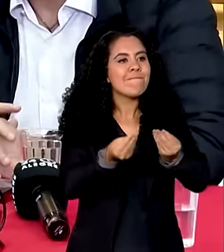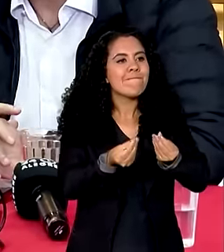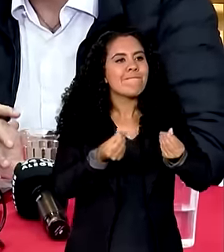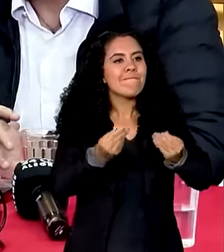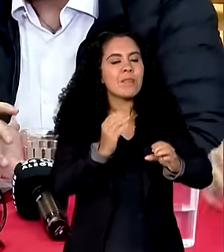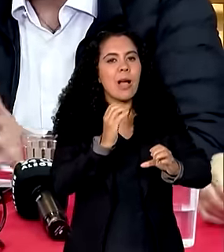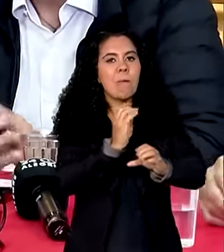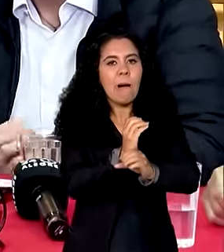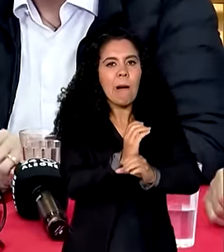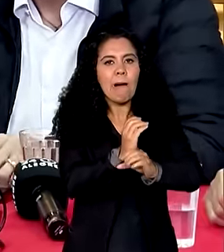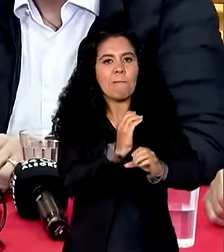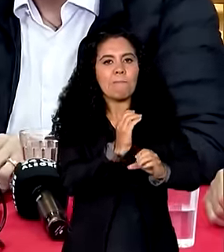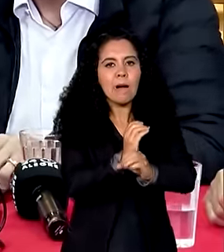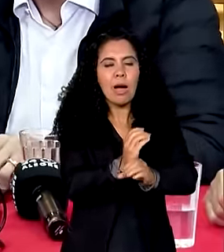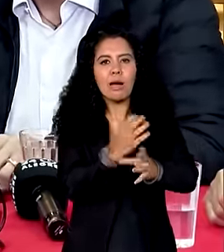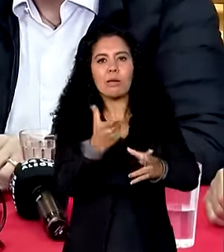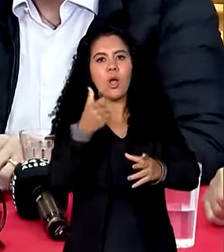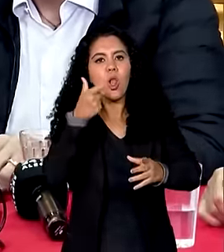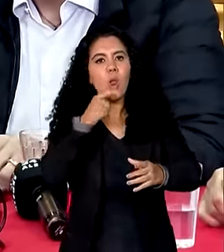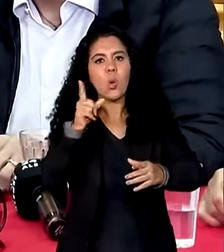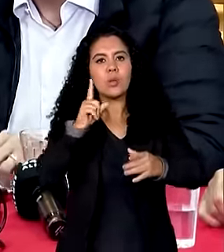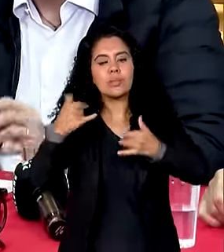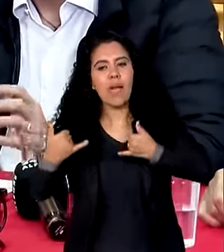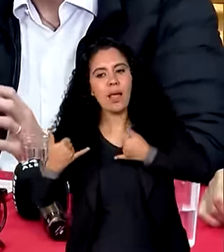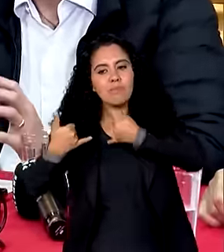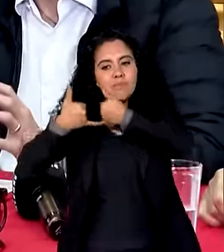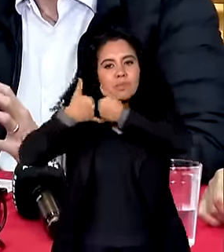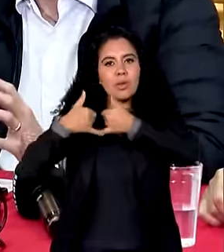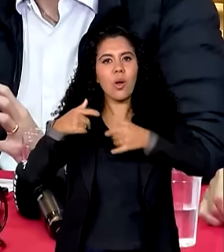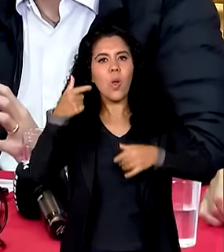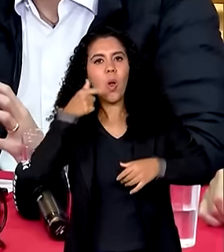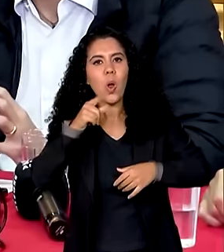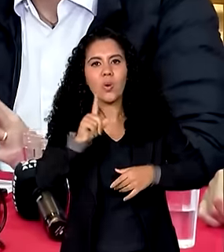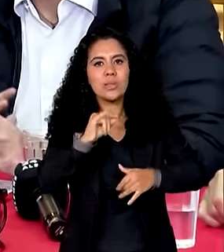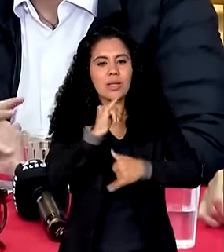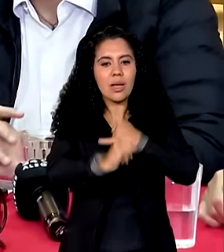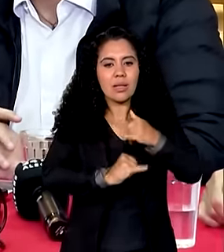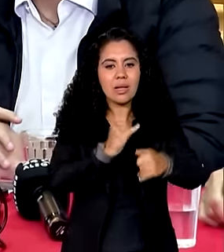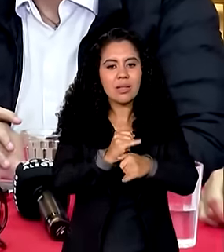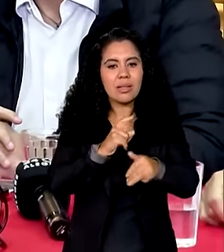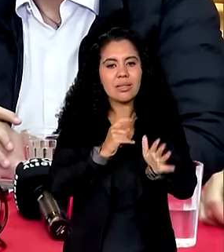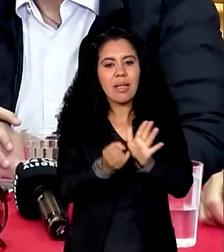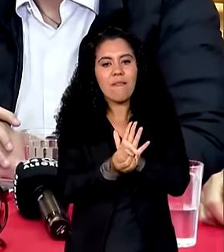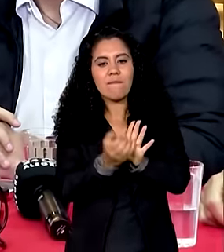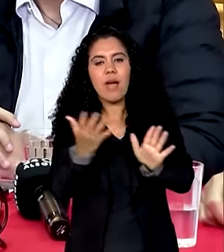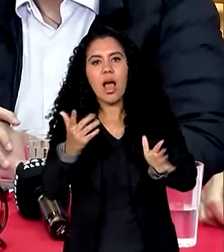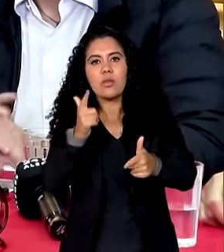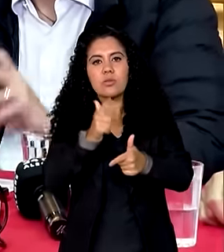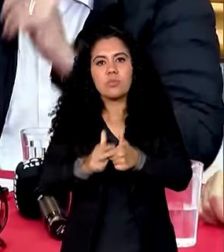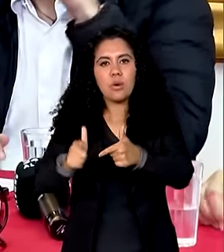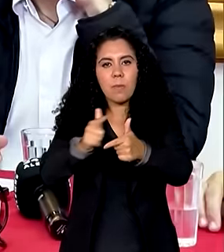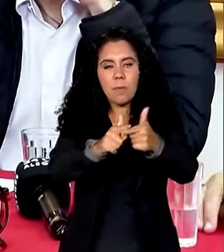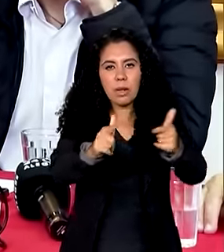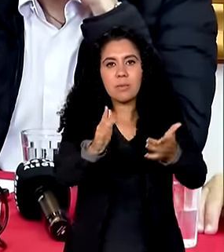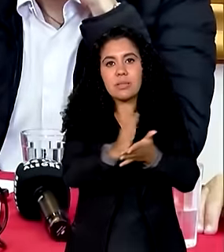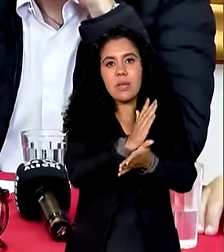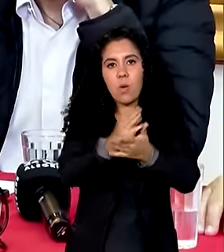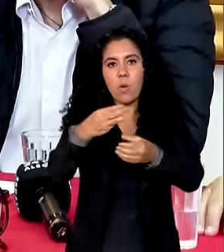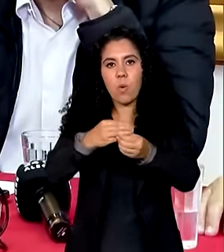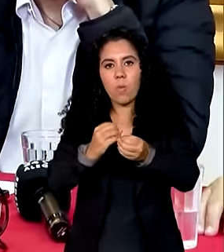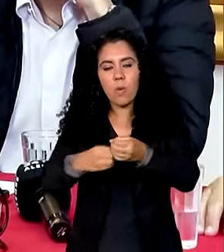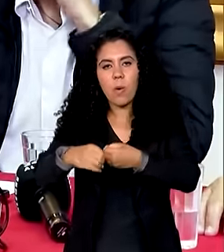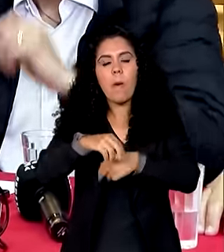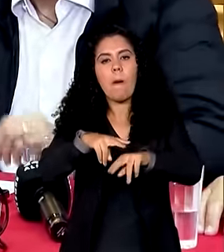municípios sequer conseguem falar o telefone falar a internet temos muitos problemas em muitos municípios do estado para esse a gente criou